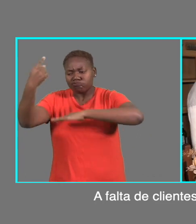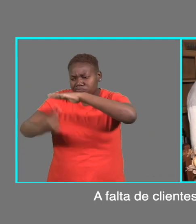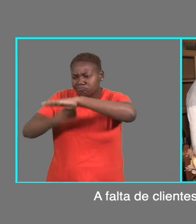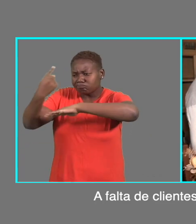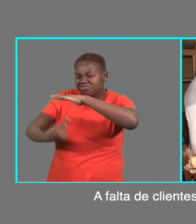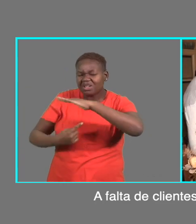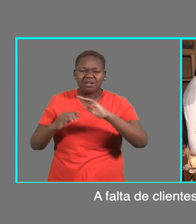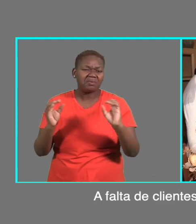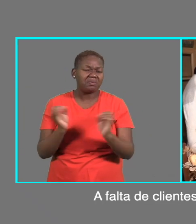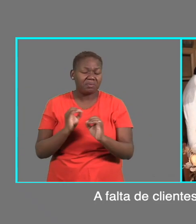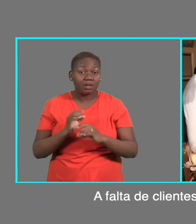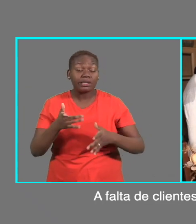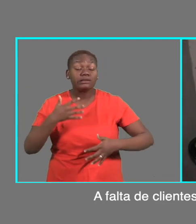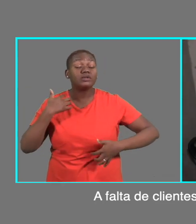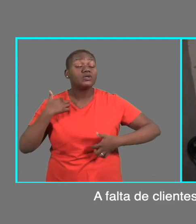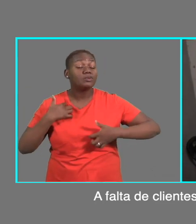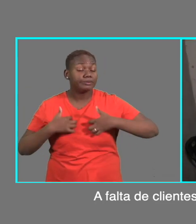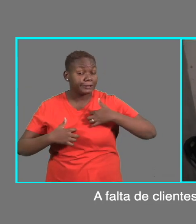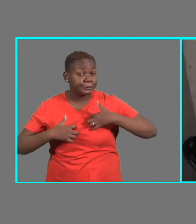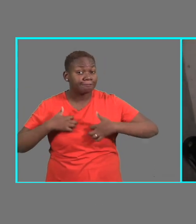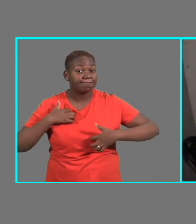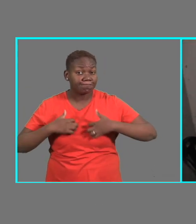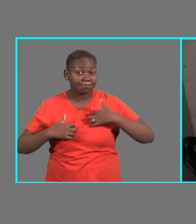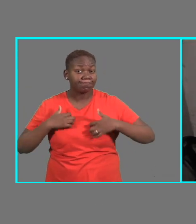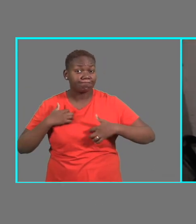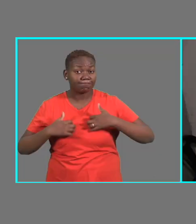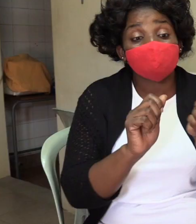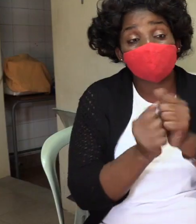A falta de clientes preocupa estas empreendedoras.